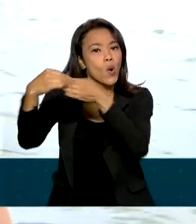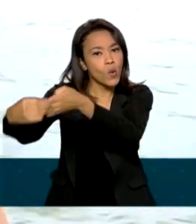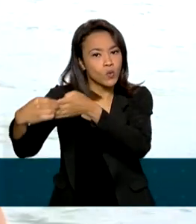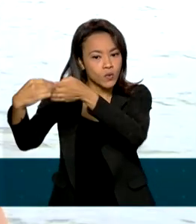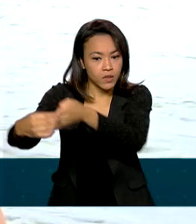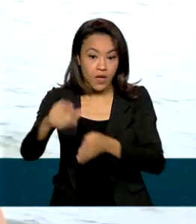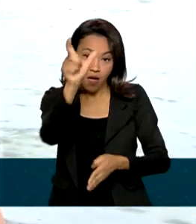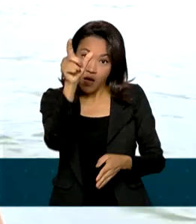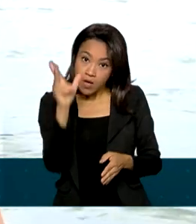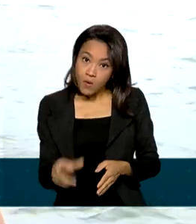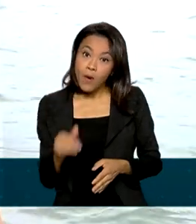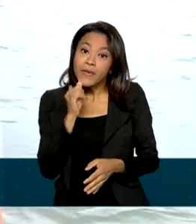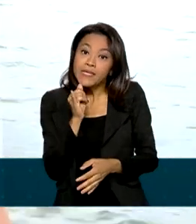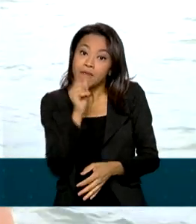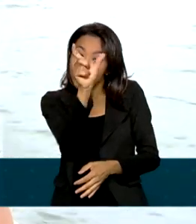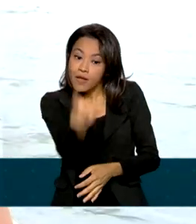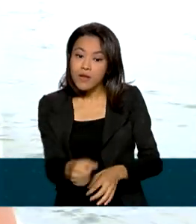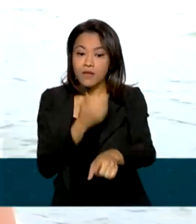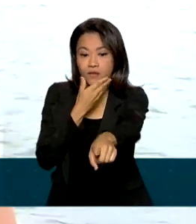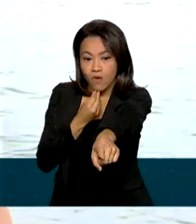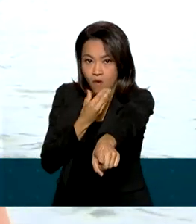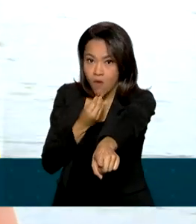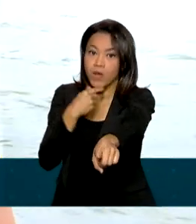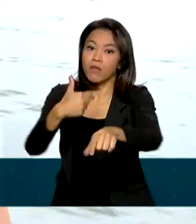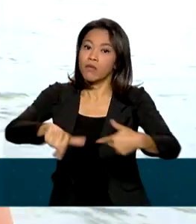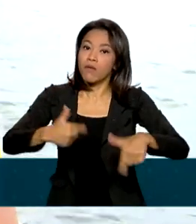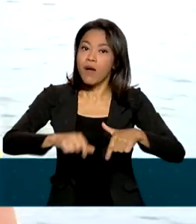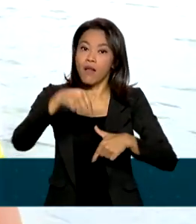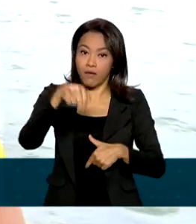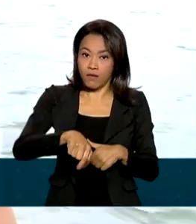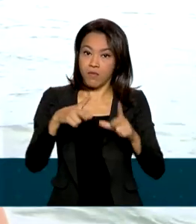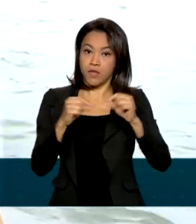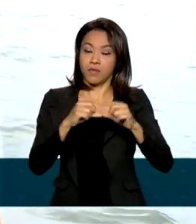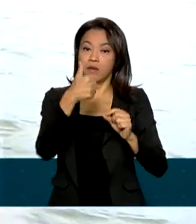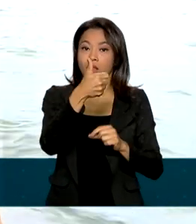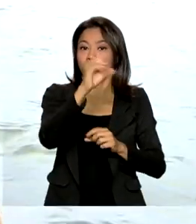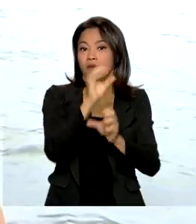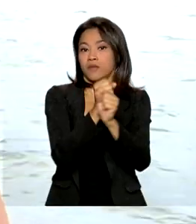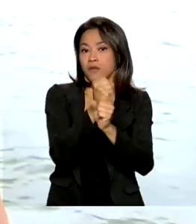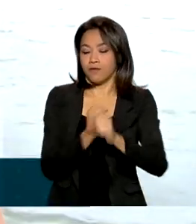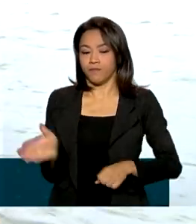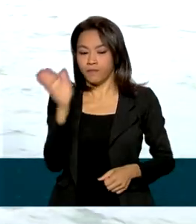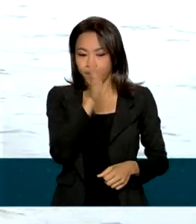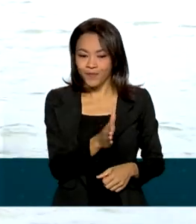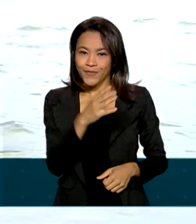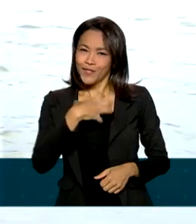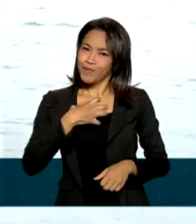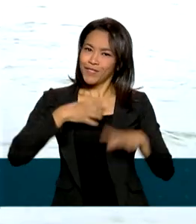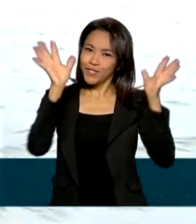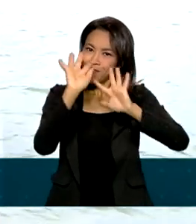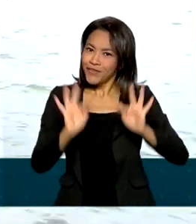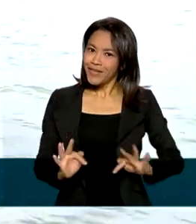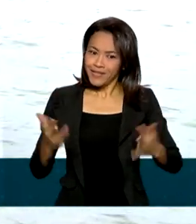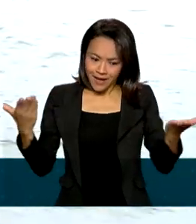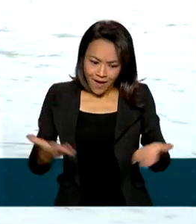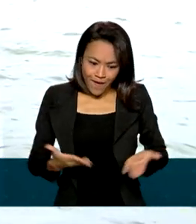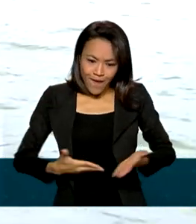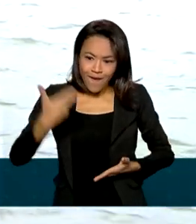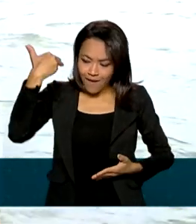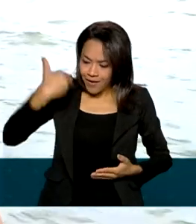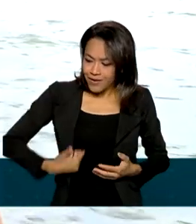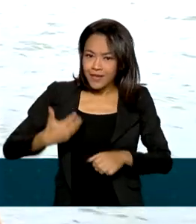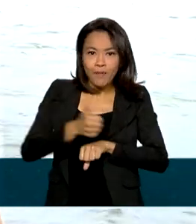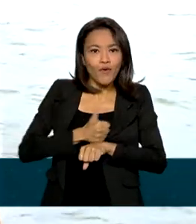Lucas, que trabalha na área em Brasília há 10 anos. Fico muito feliz e bom a gente ficar resguardado e saber que agora vai ser